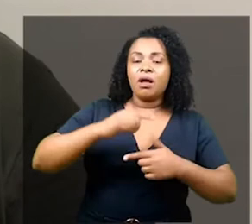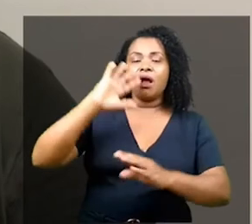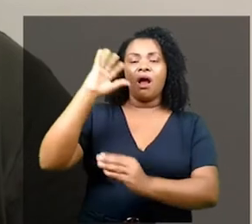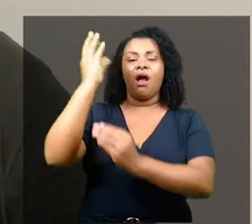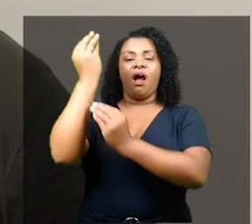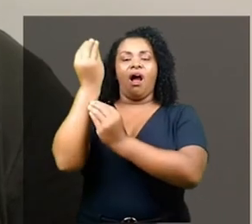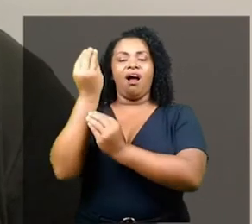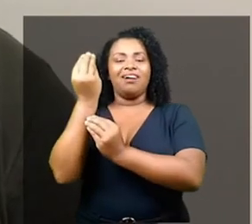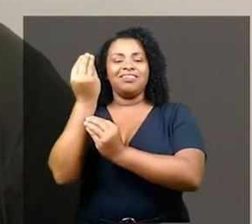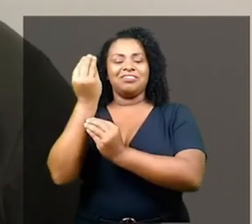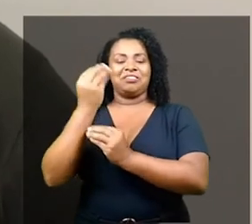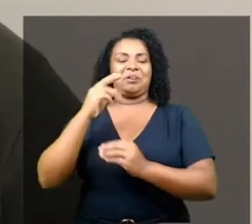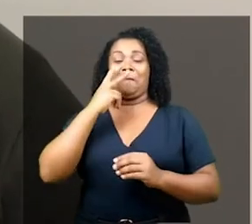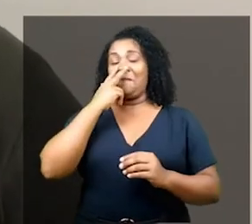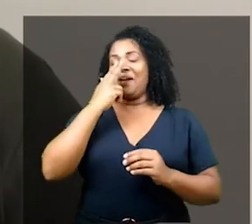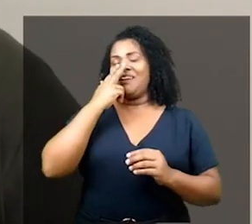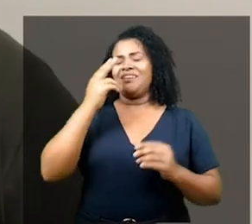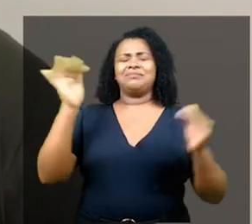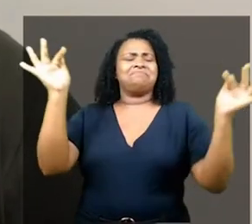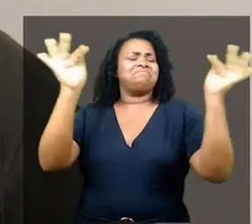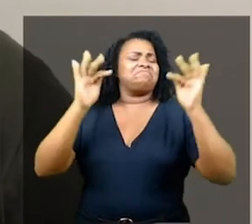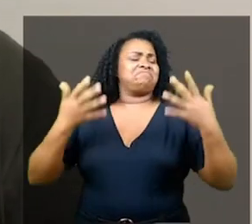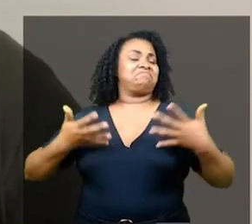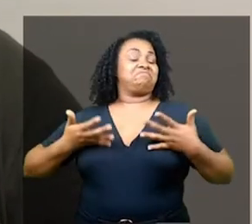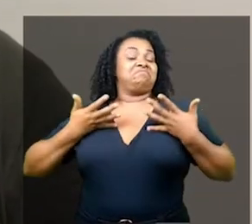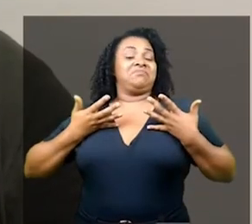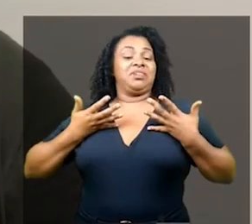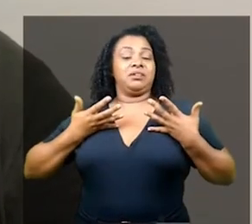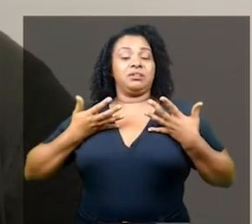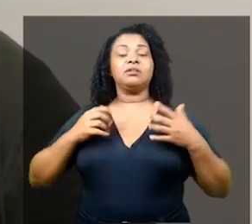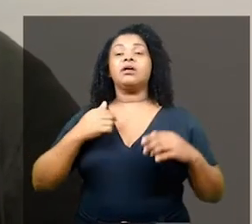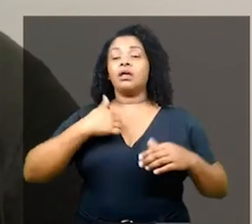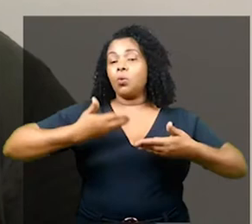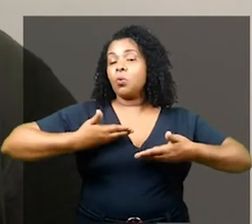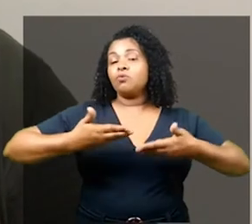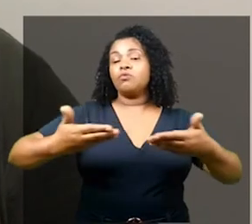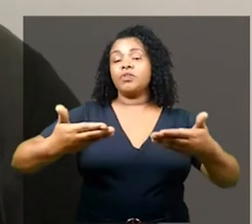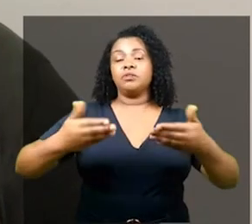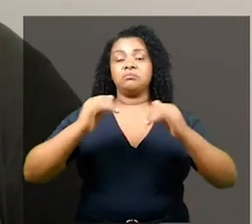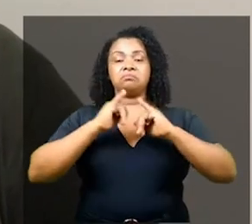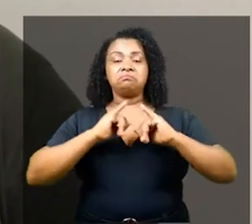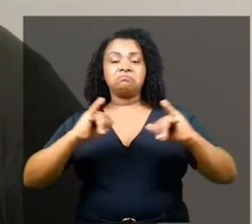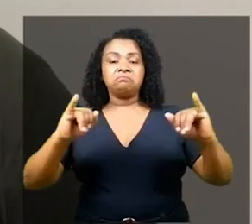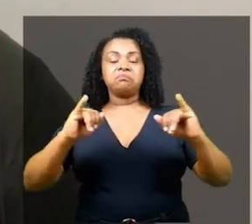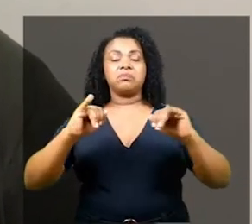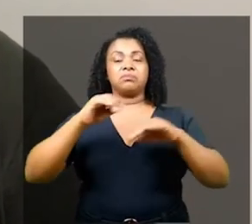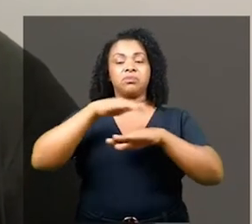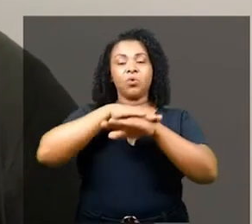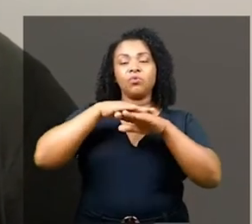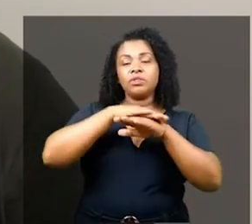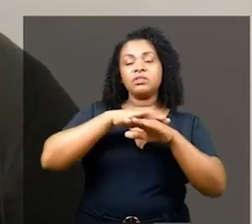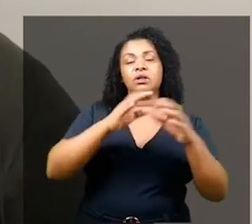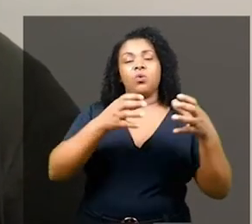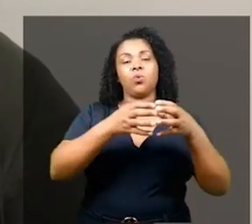humanas. Além de falar com grupos de jovens negras e negros, Eu sou comumente convidada para